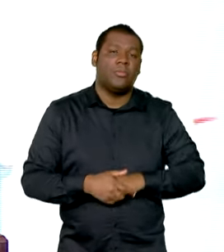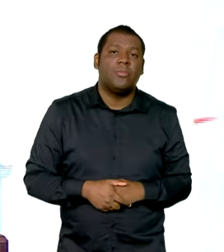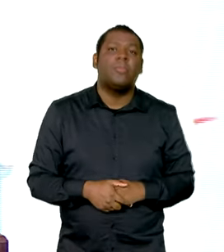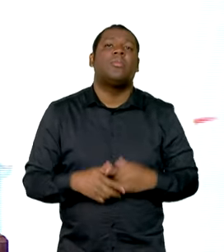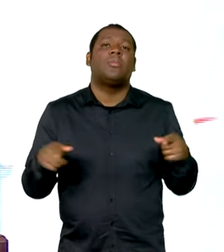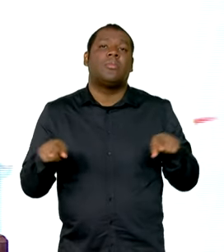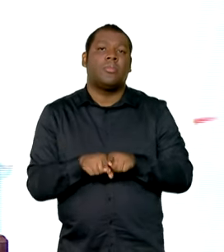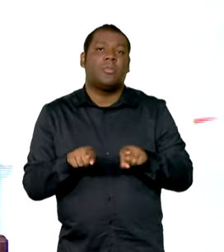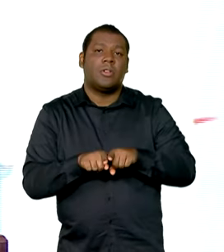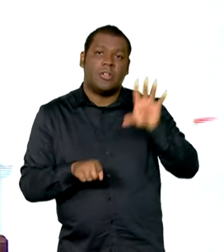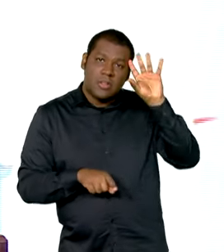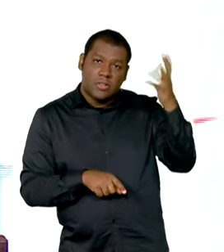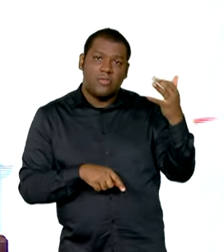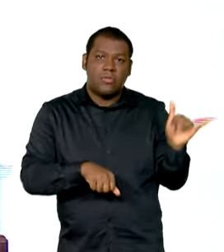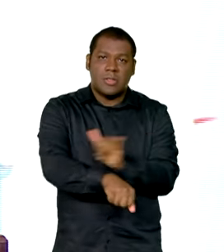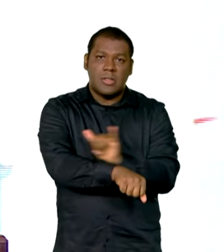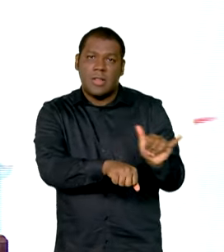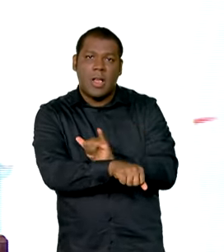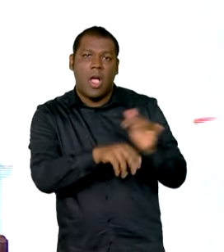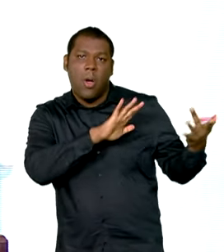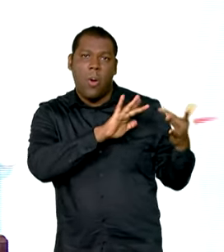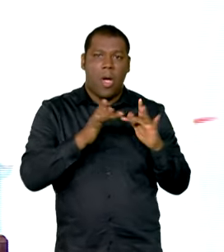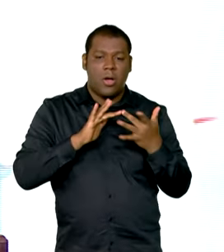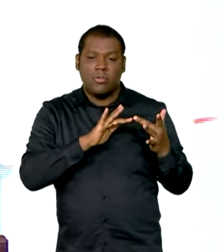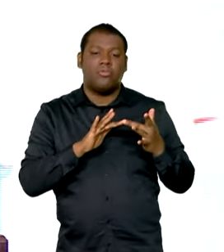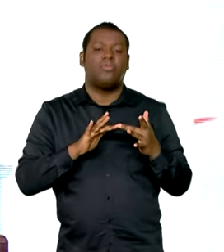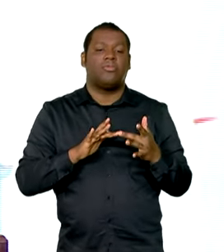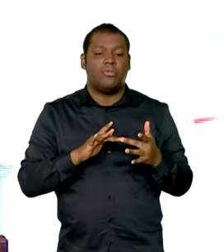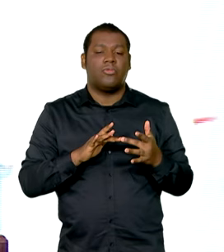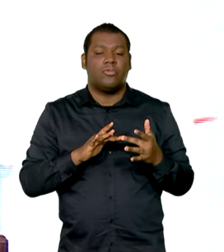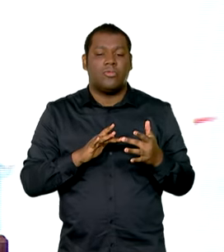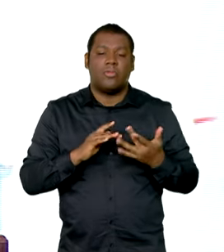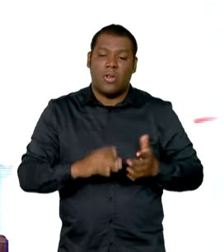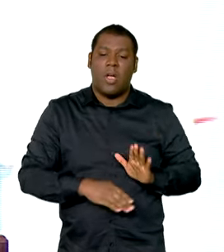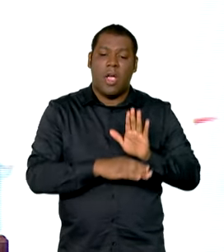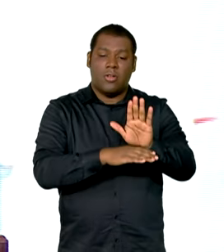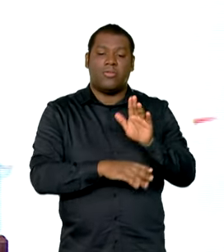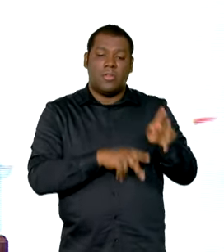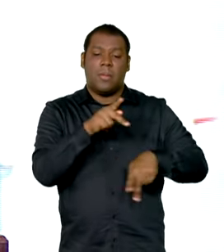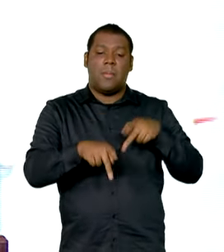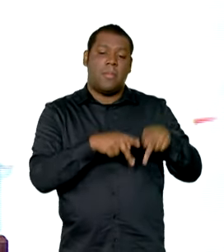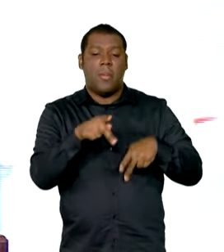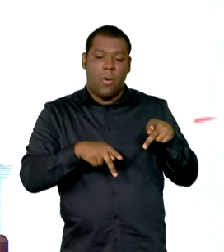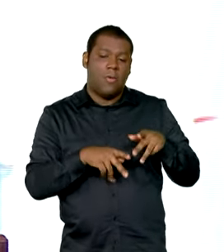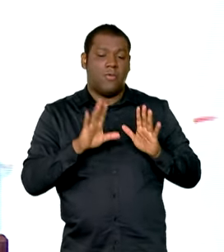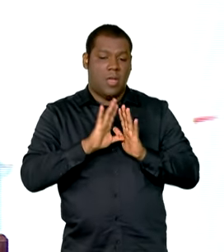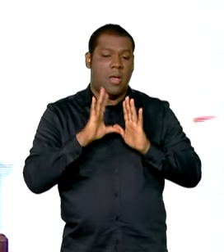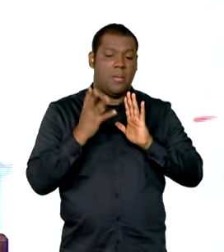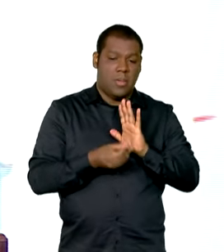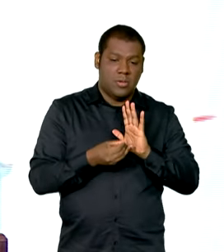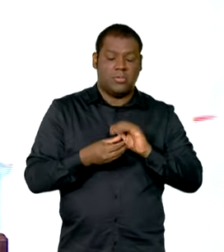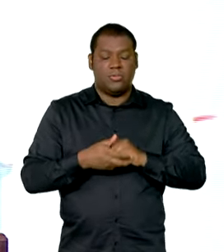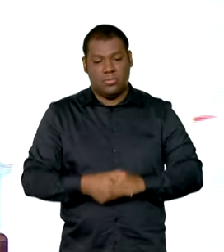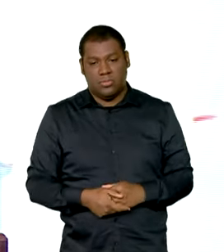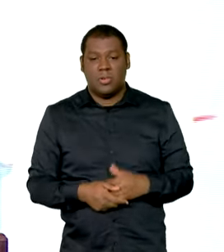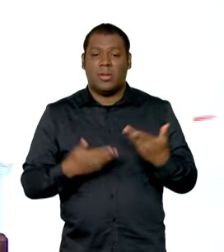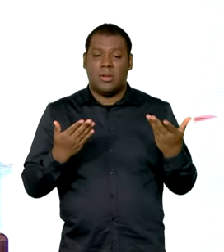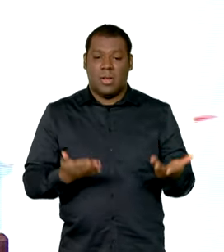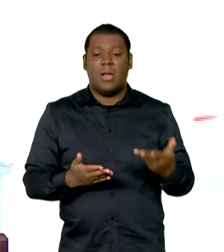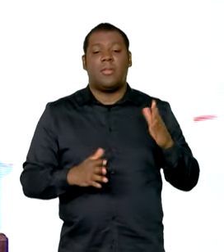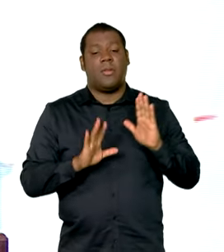estabelecemos mecanismos legais para atender a população amazônica que se encontra em